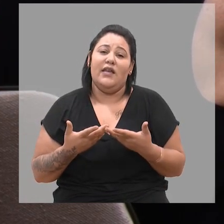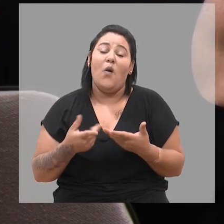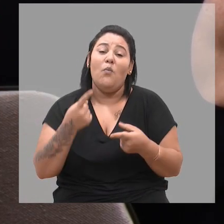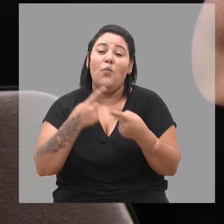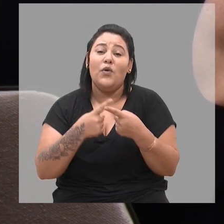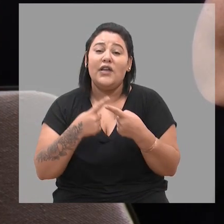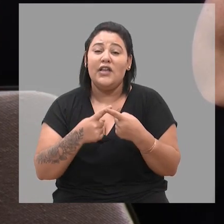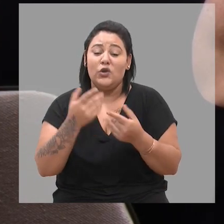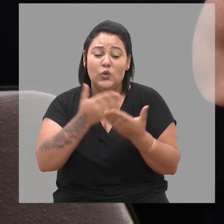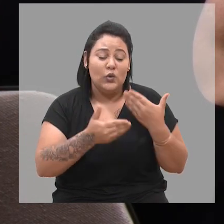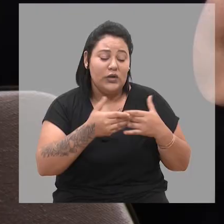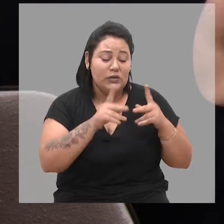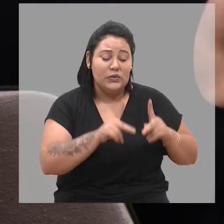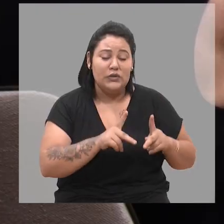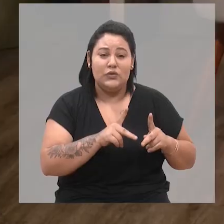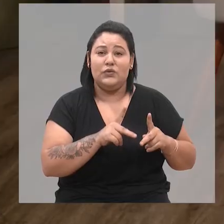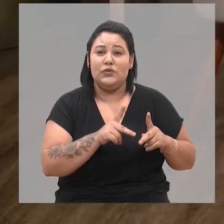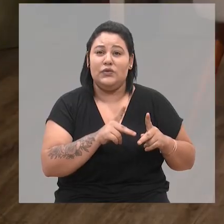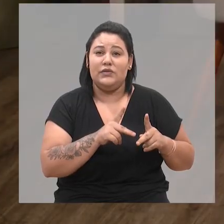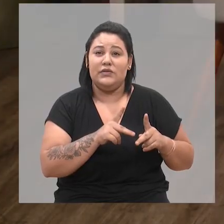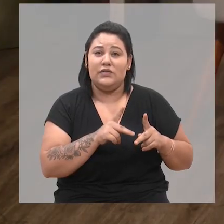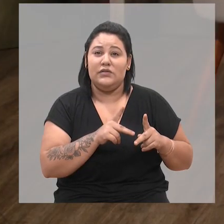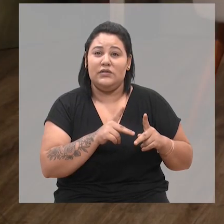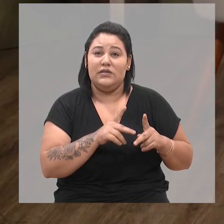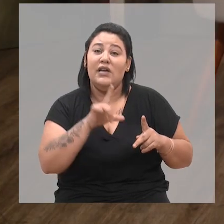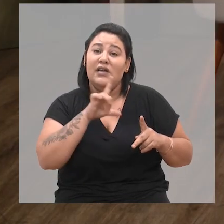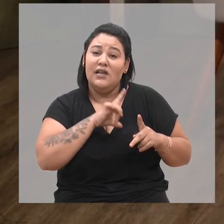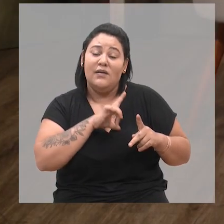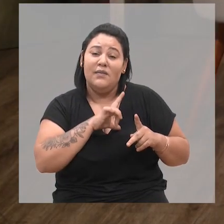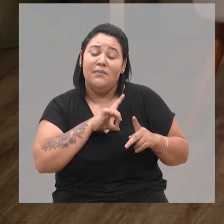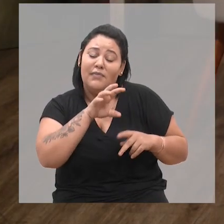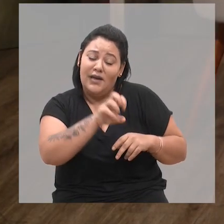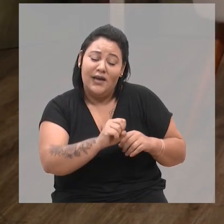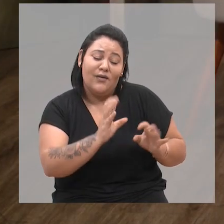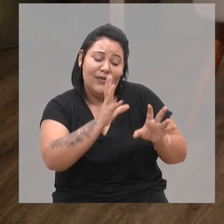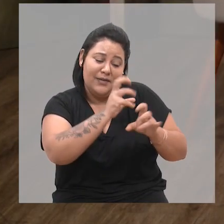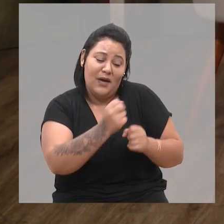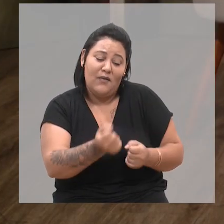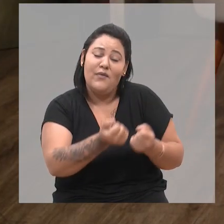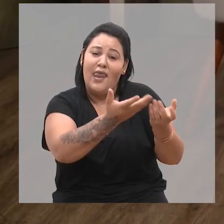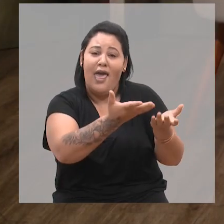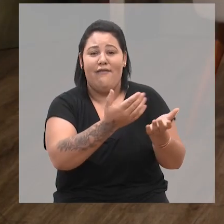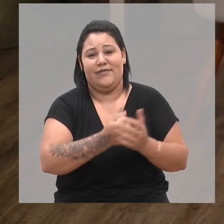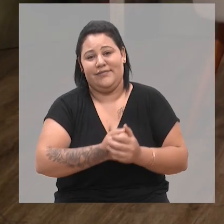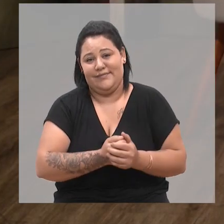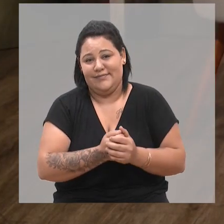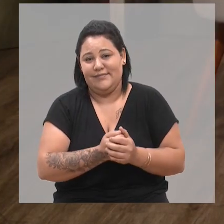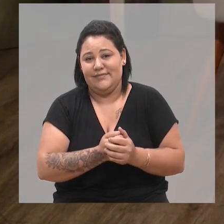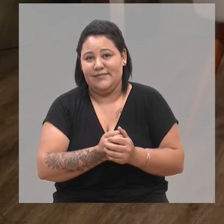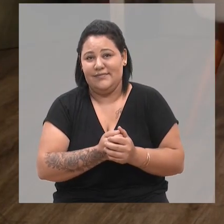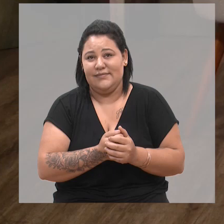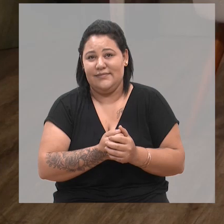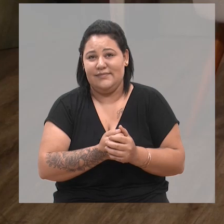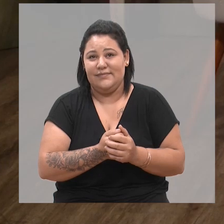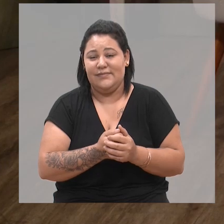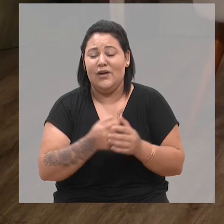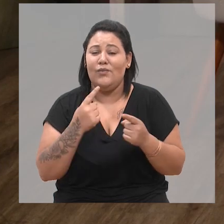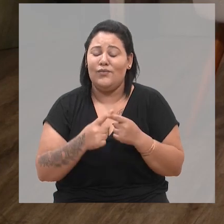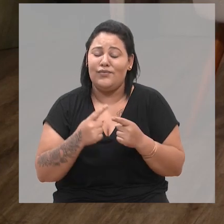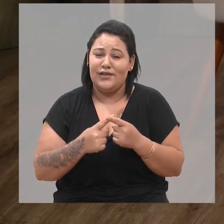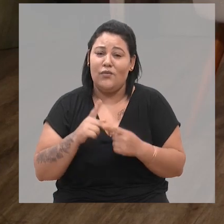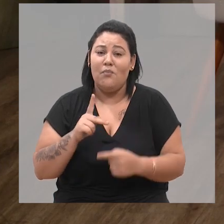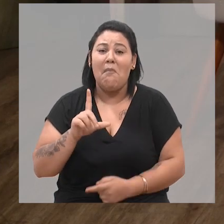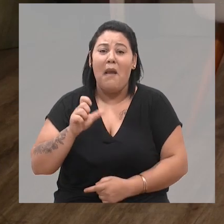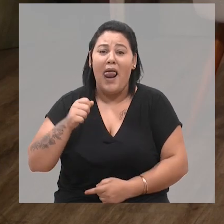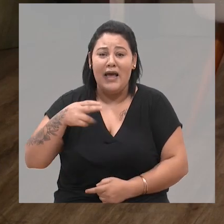Porque daí todo mundo passa e vê, leva, né? Mas assim ninguém pega, sabe? Porque o plantão é muito